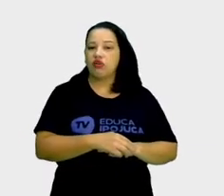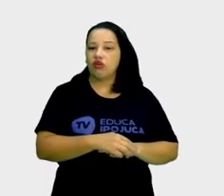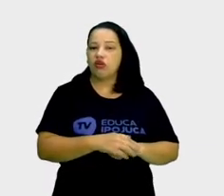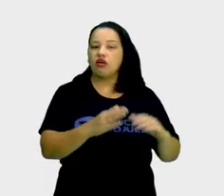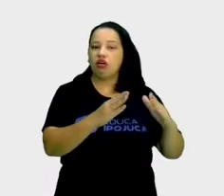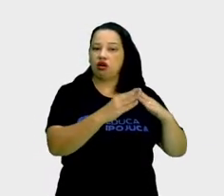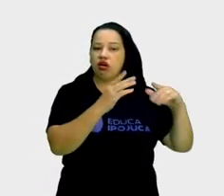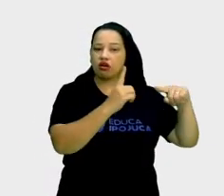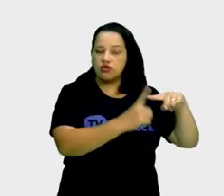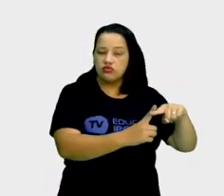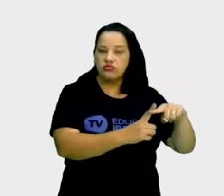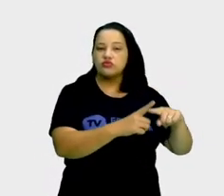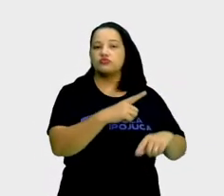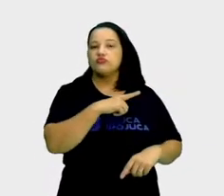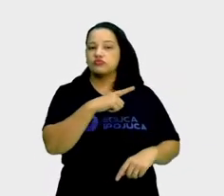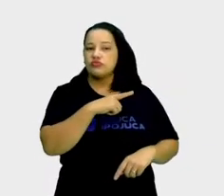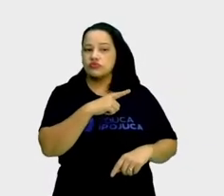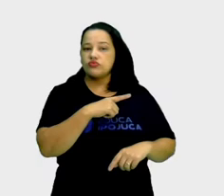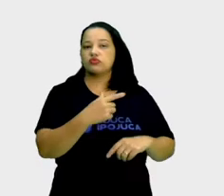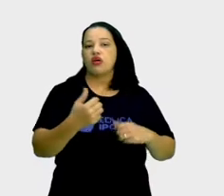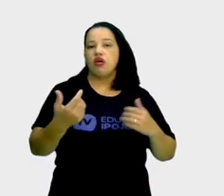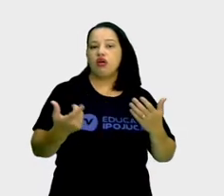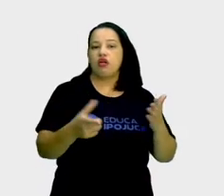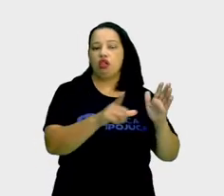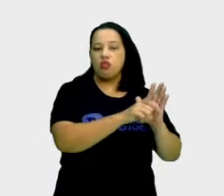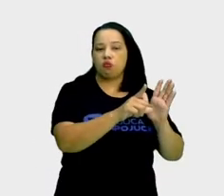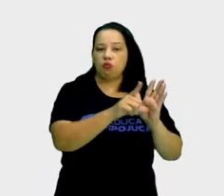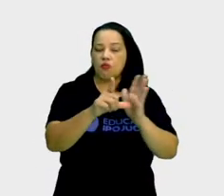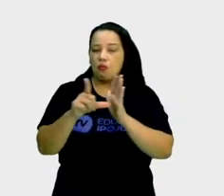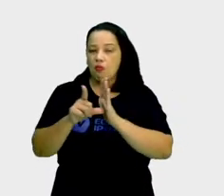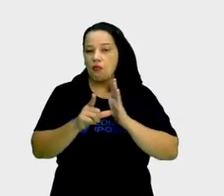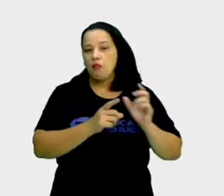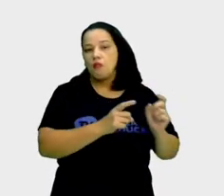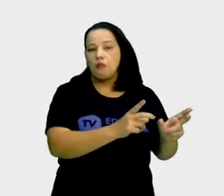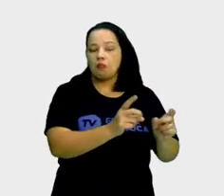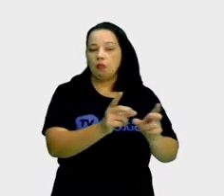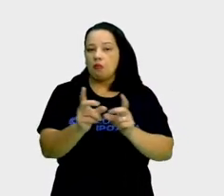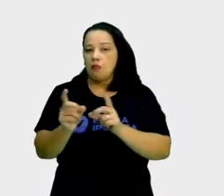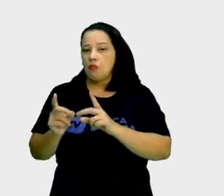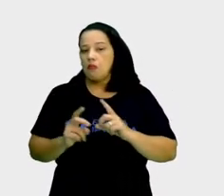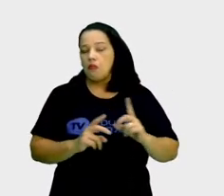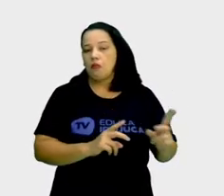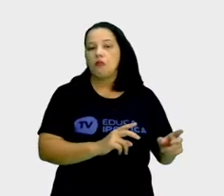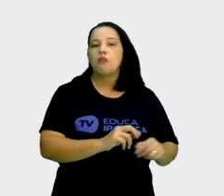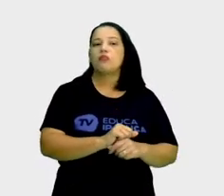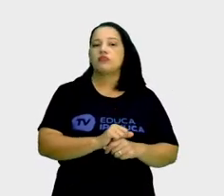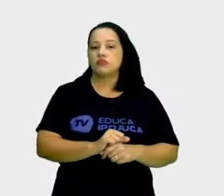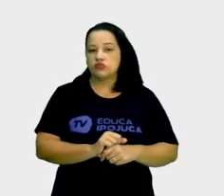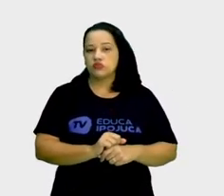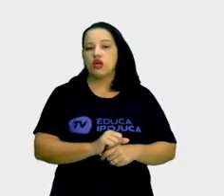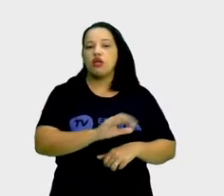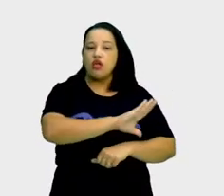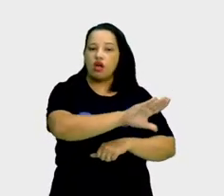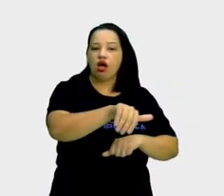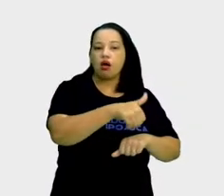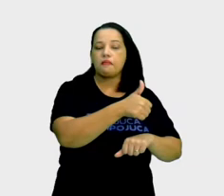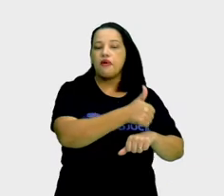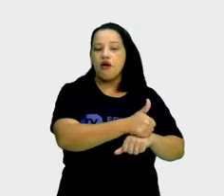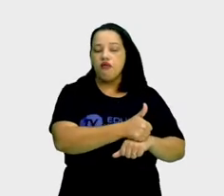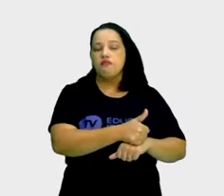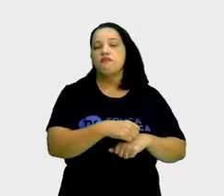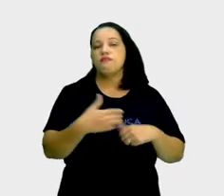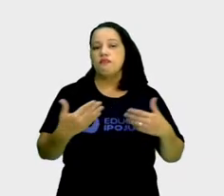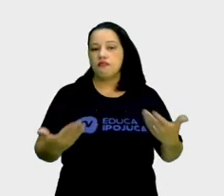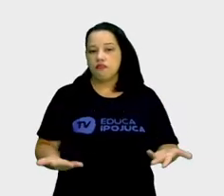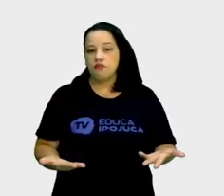igreja, o comércio, temos a nossa praça, que